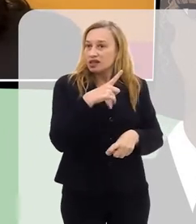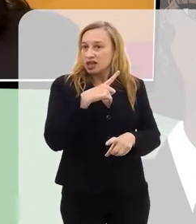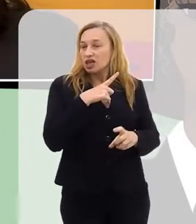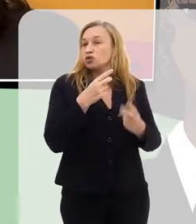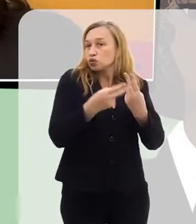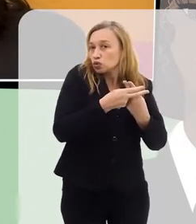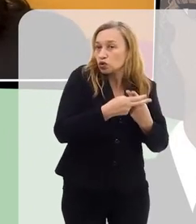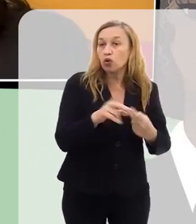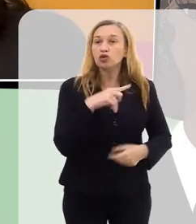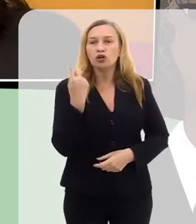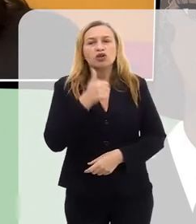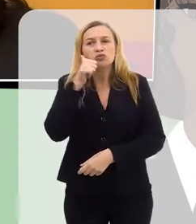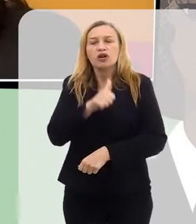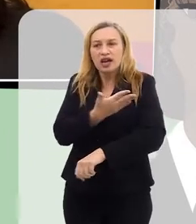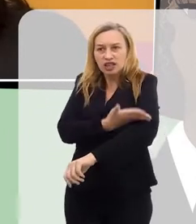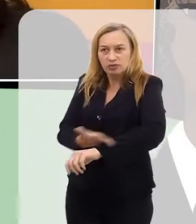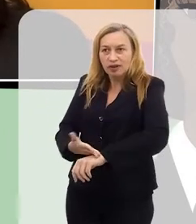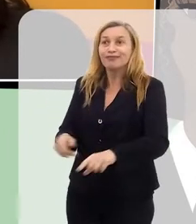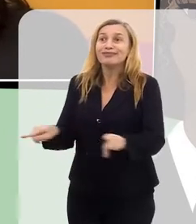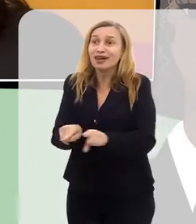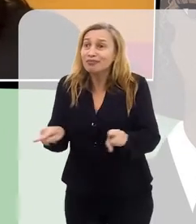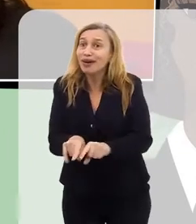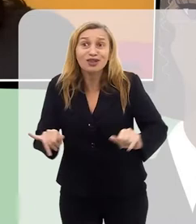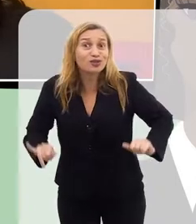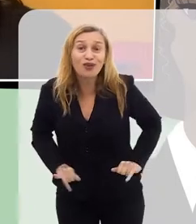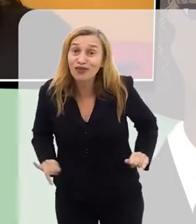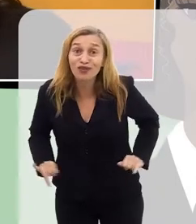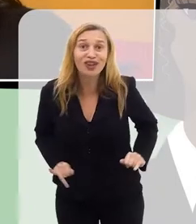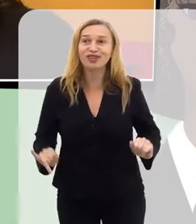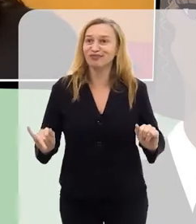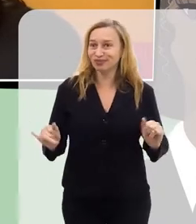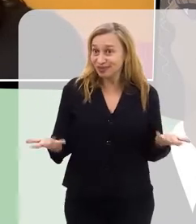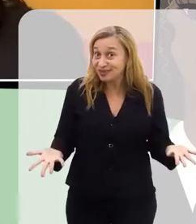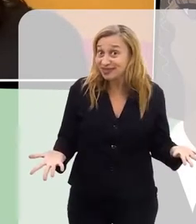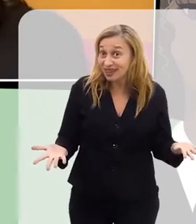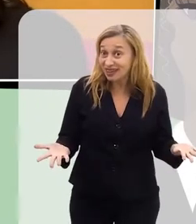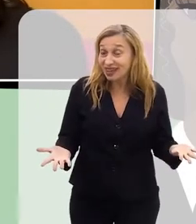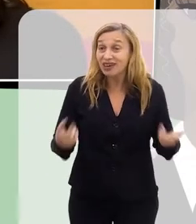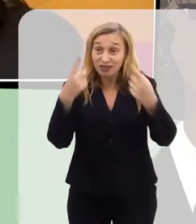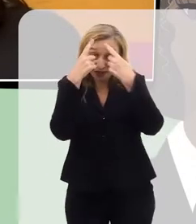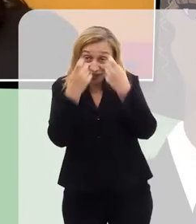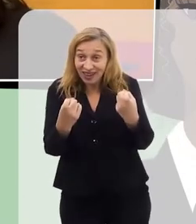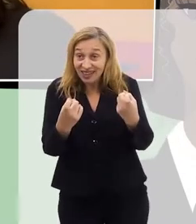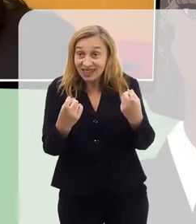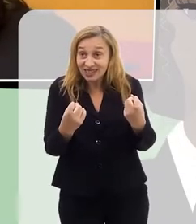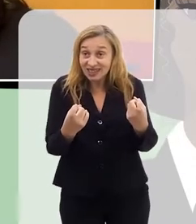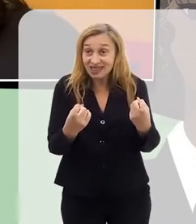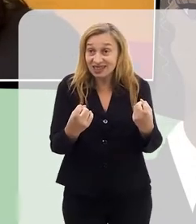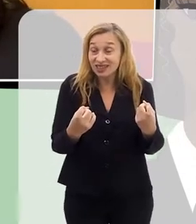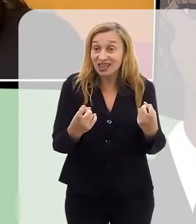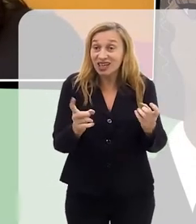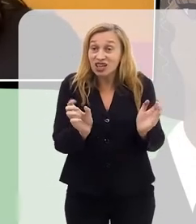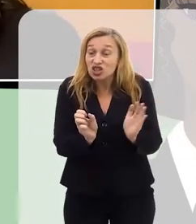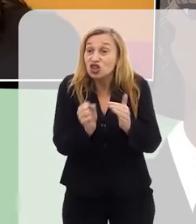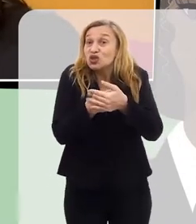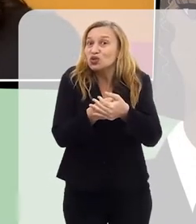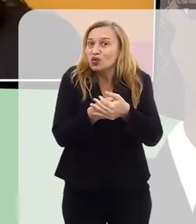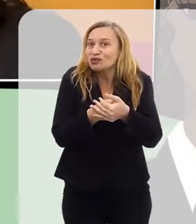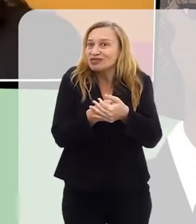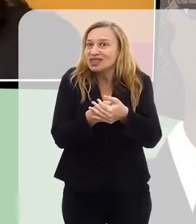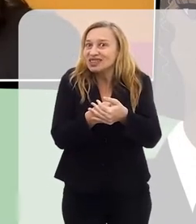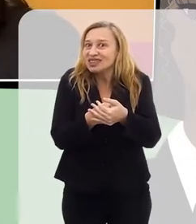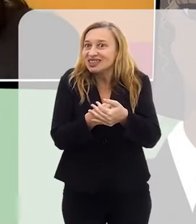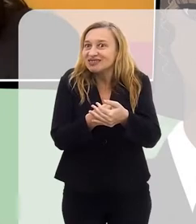Quando nós, mulheres brancas, também sofremos, né? De classe média, também sofremos violência. Mas é uma violência velada, né?